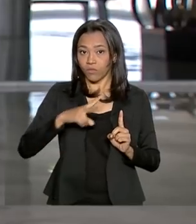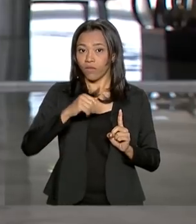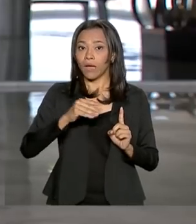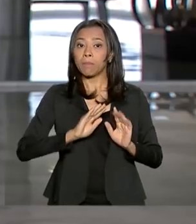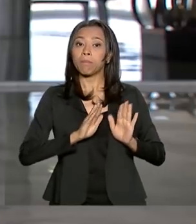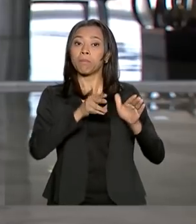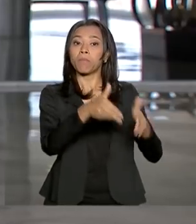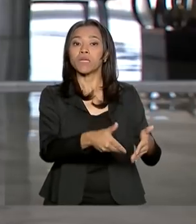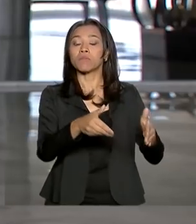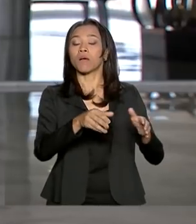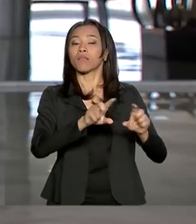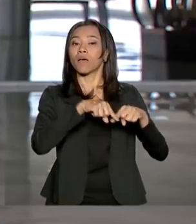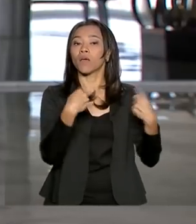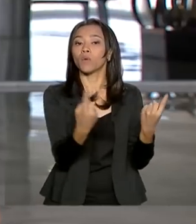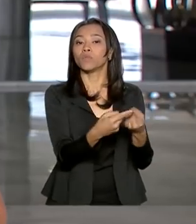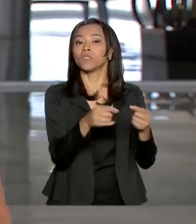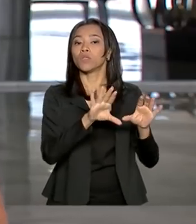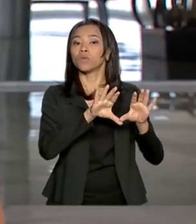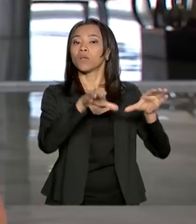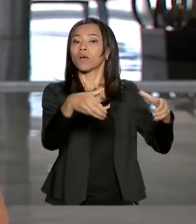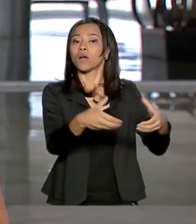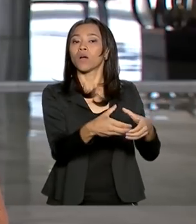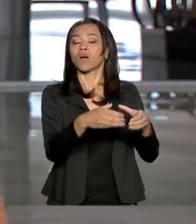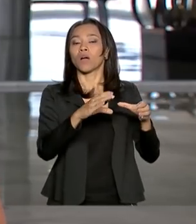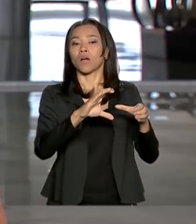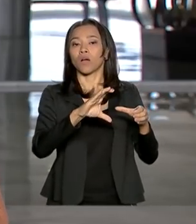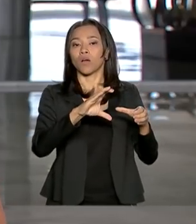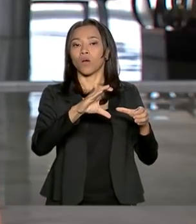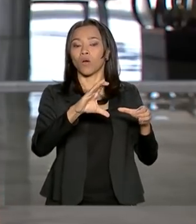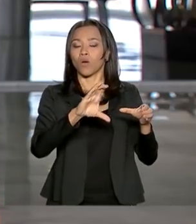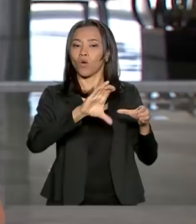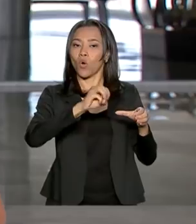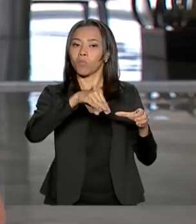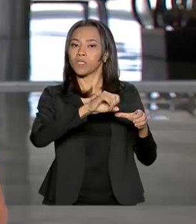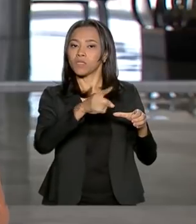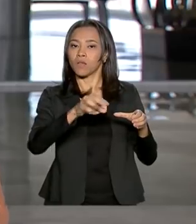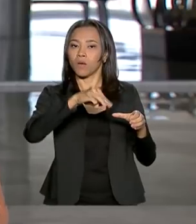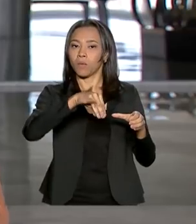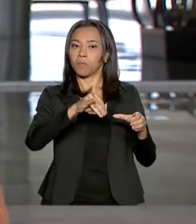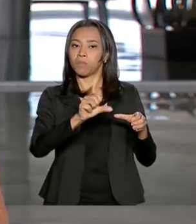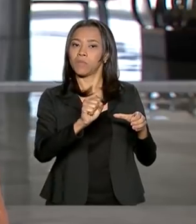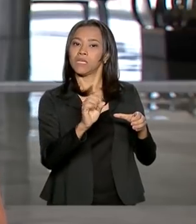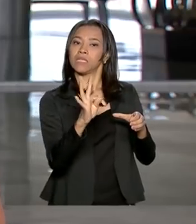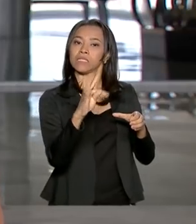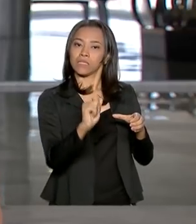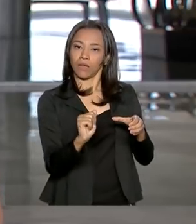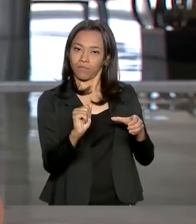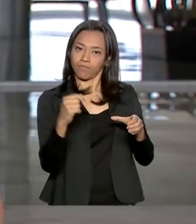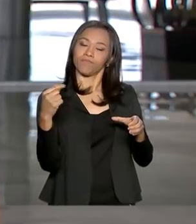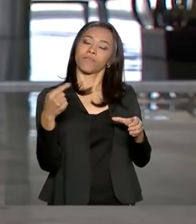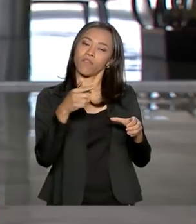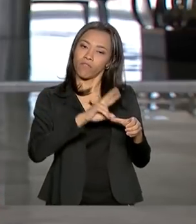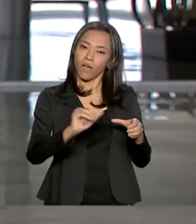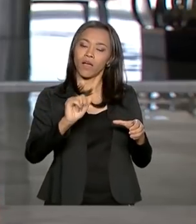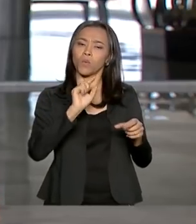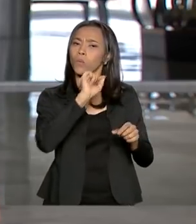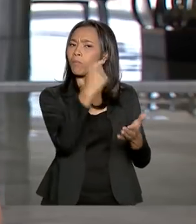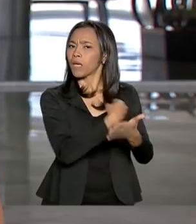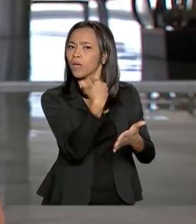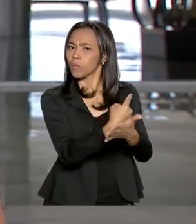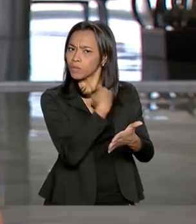da Comissão Mista de Orçamento para falar justamente sobre a LDO. Lá na Comissão Mista de Orçamento, Guedes deve ser